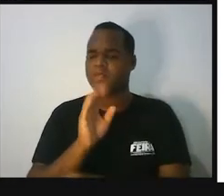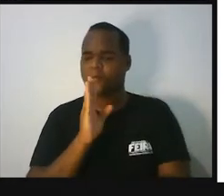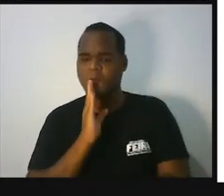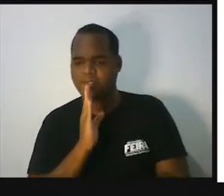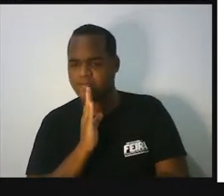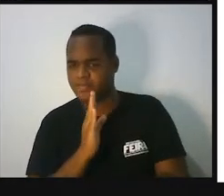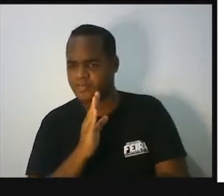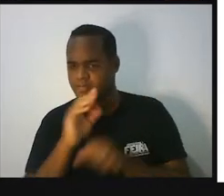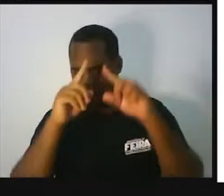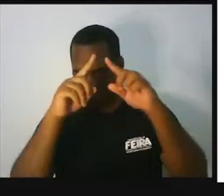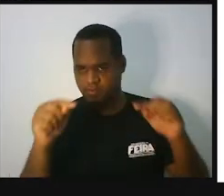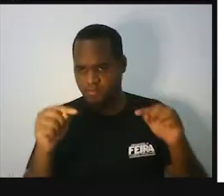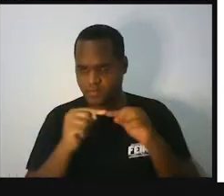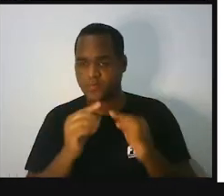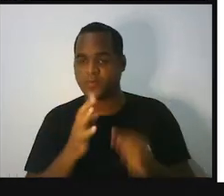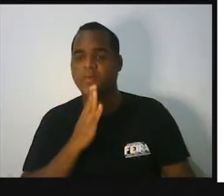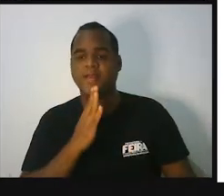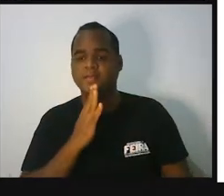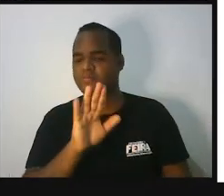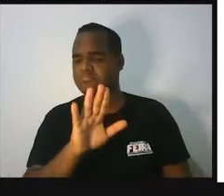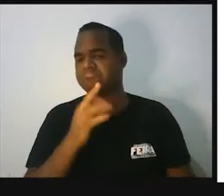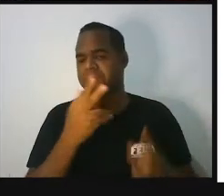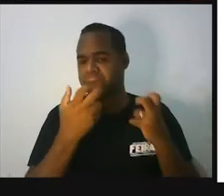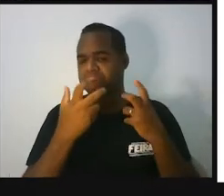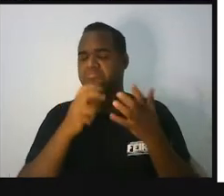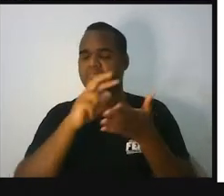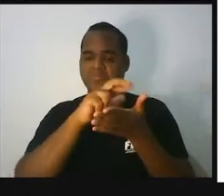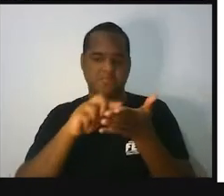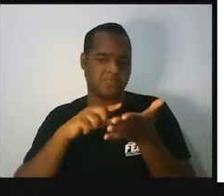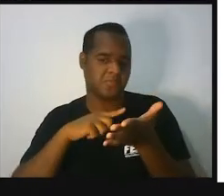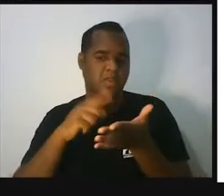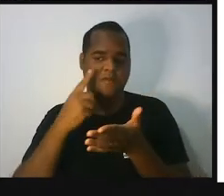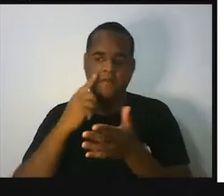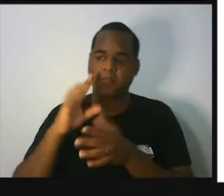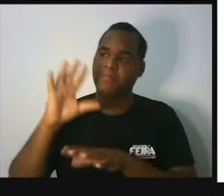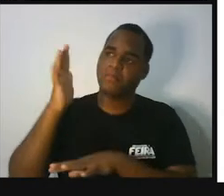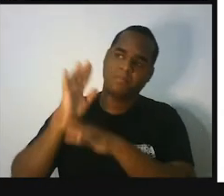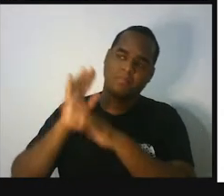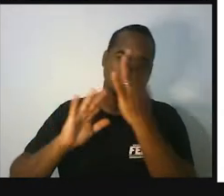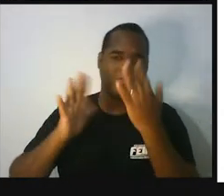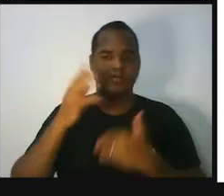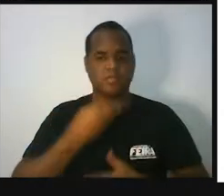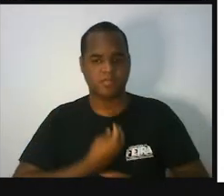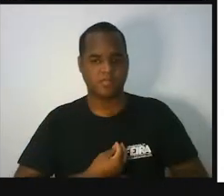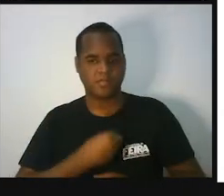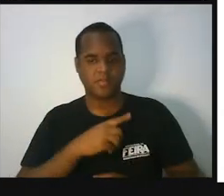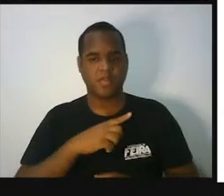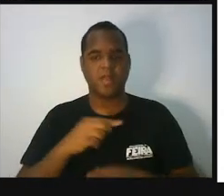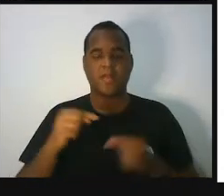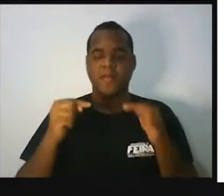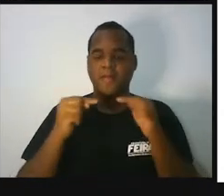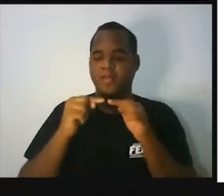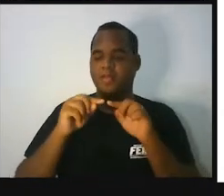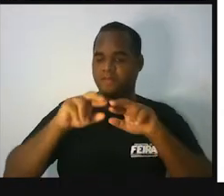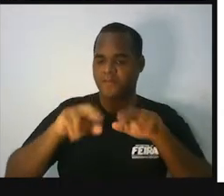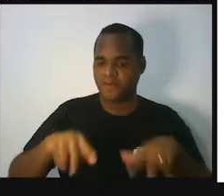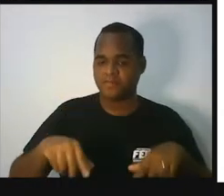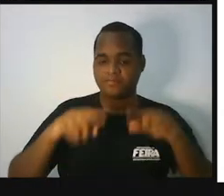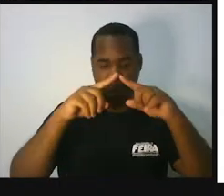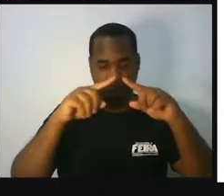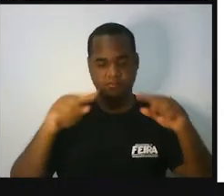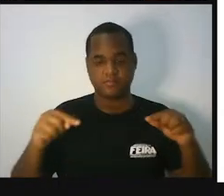Você já percebeu em coisas que estão à sua volta e que tem um formato triangular?